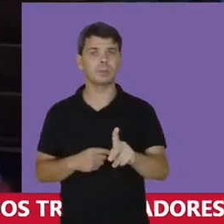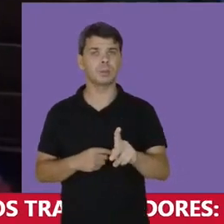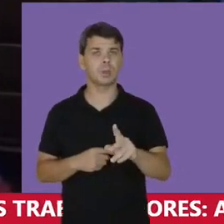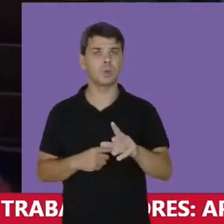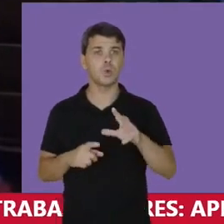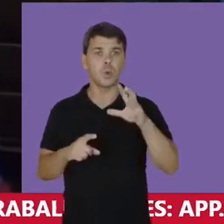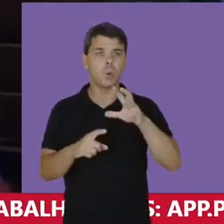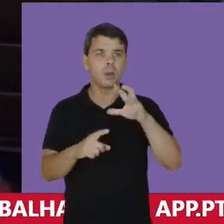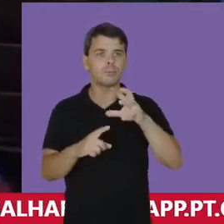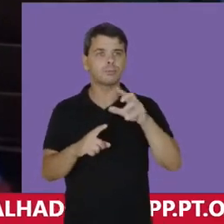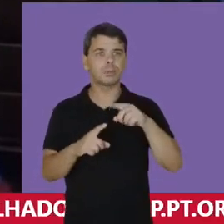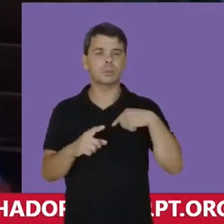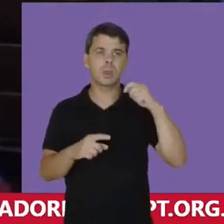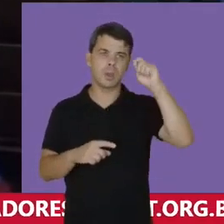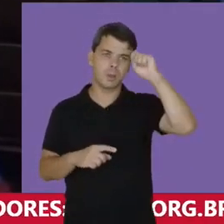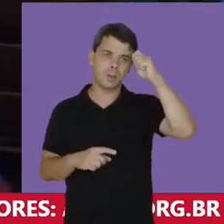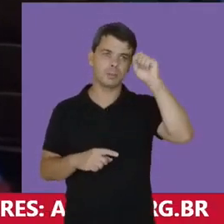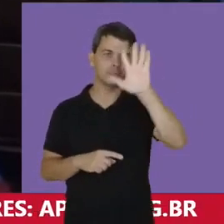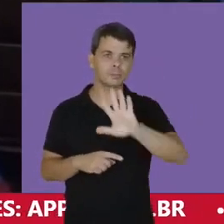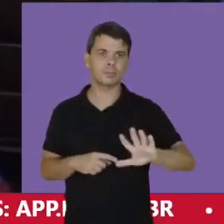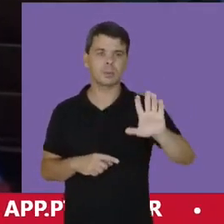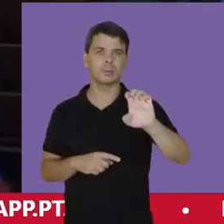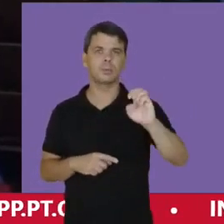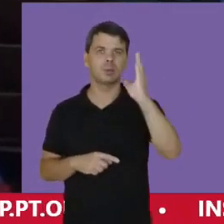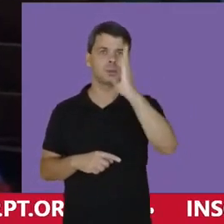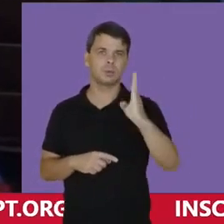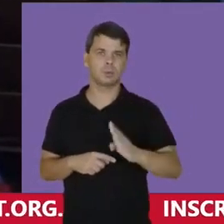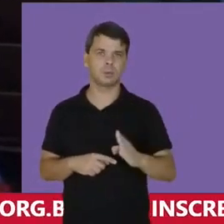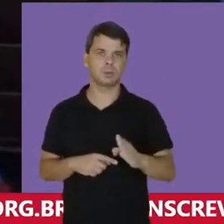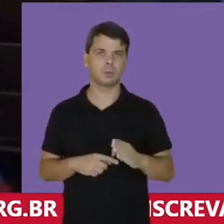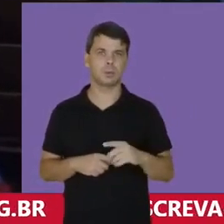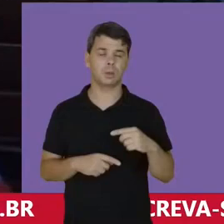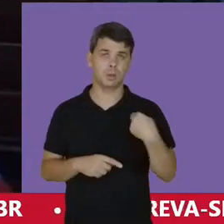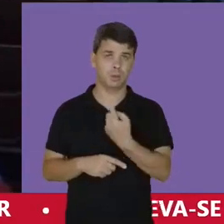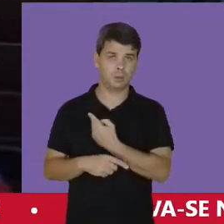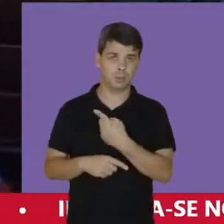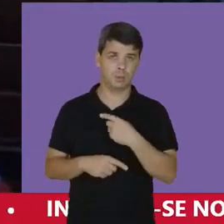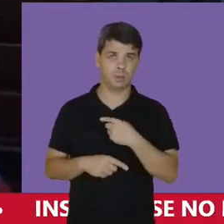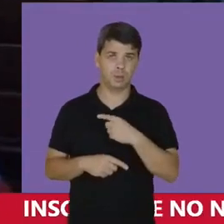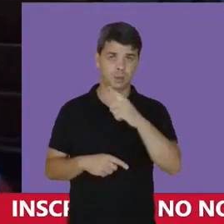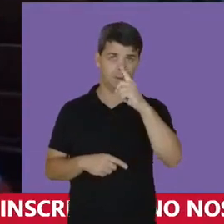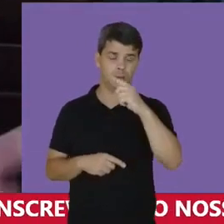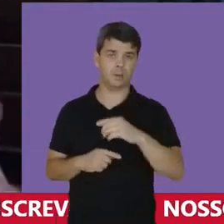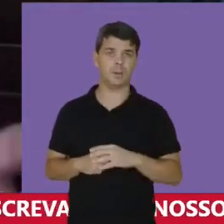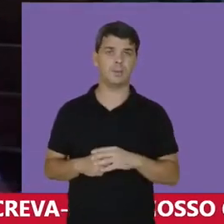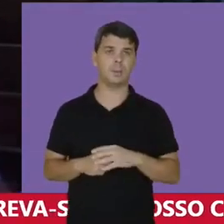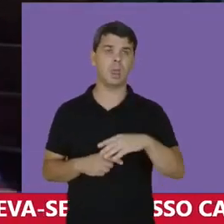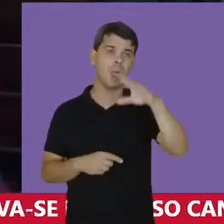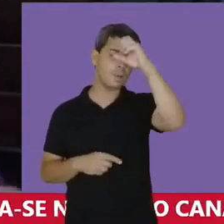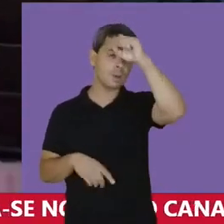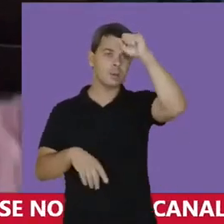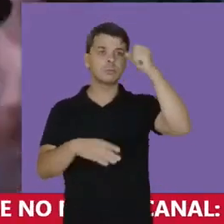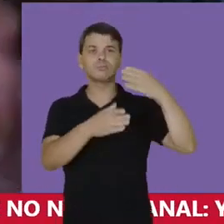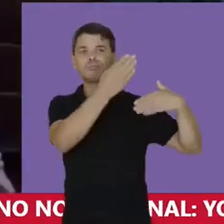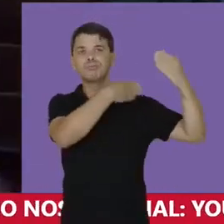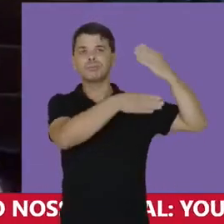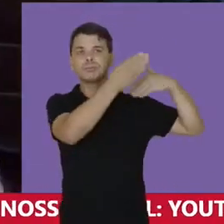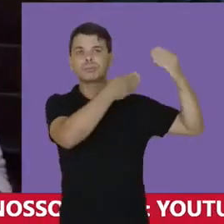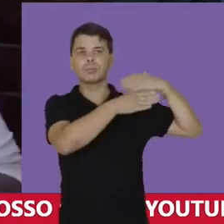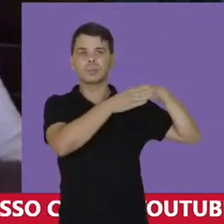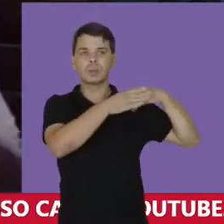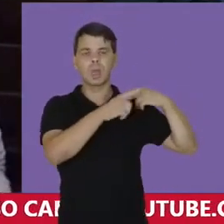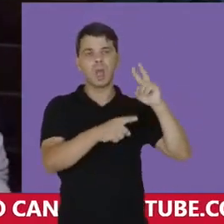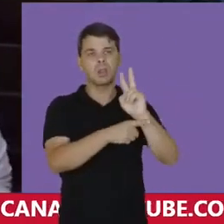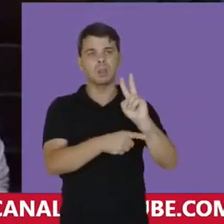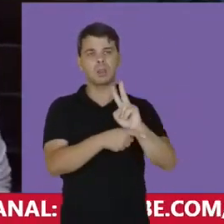uma obsessão para as mulheres negras no nosso país E nós aprendemos isso com a nossa ancestralidade A